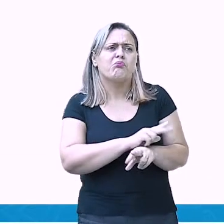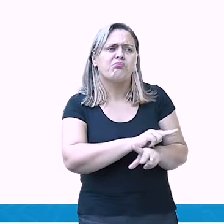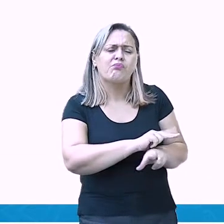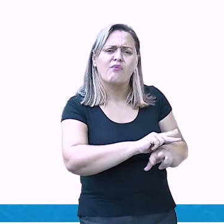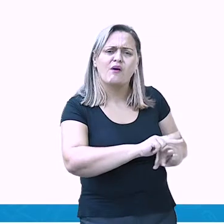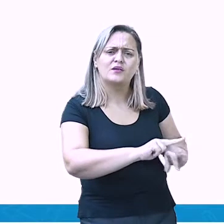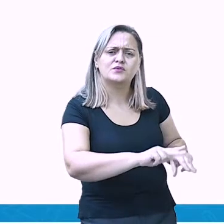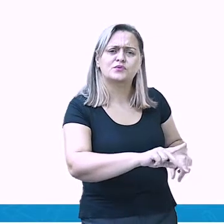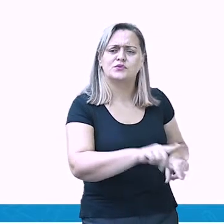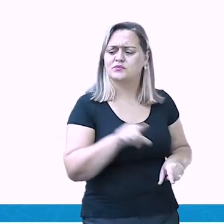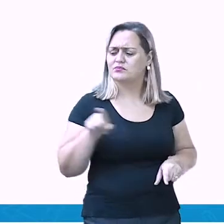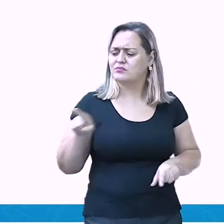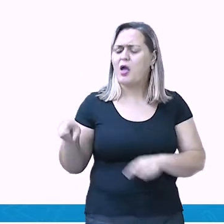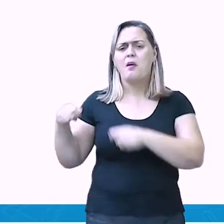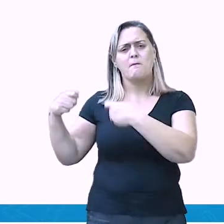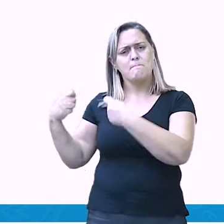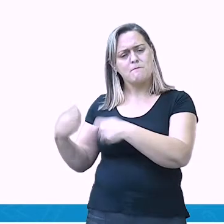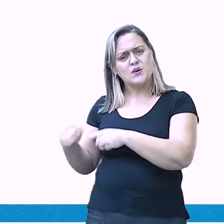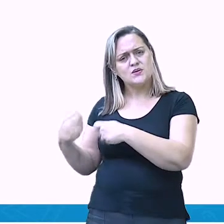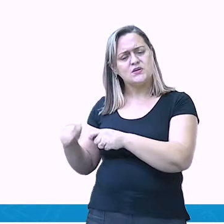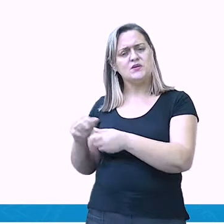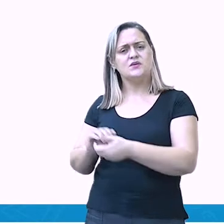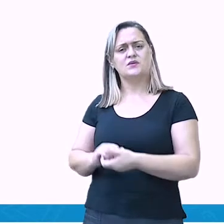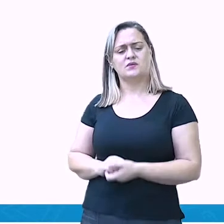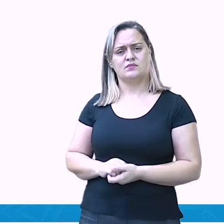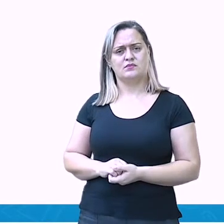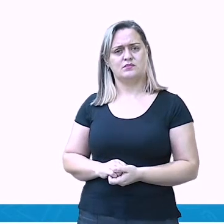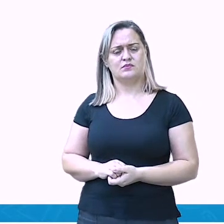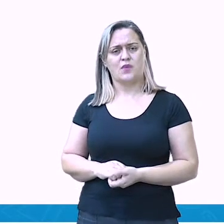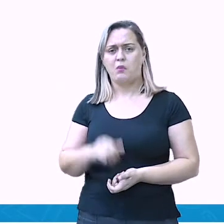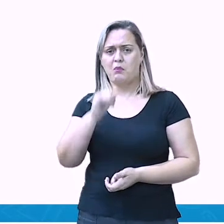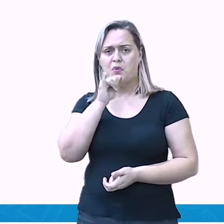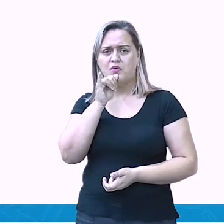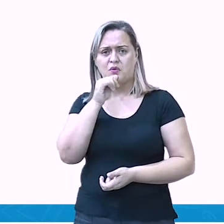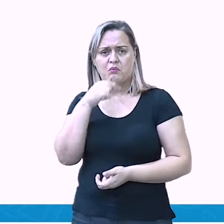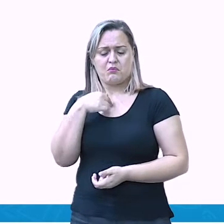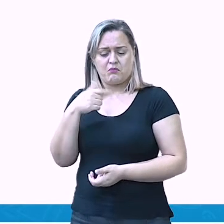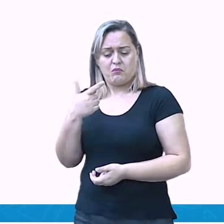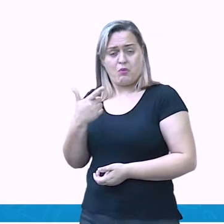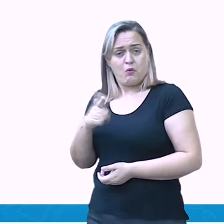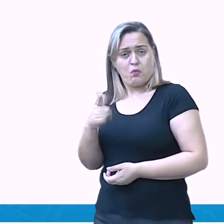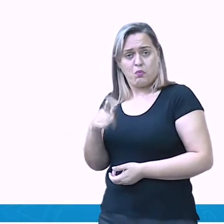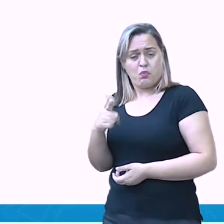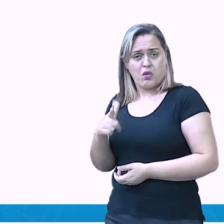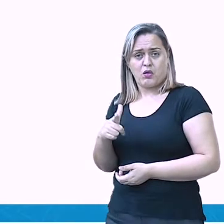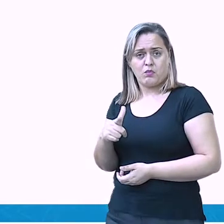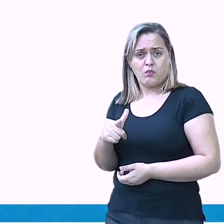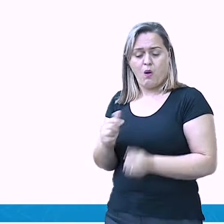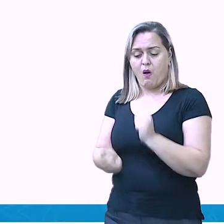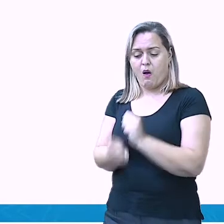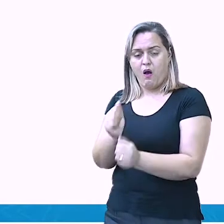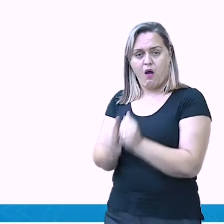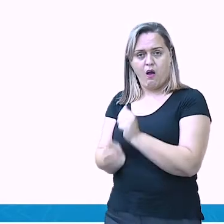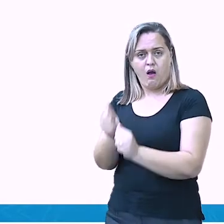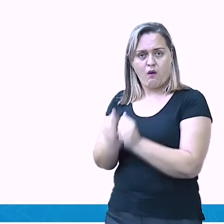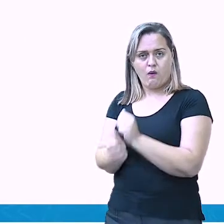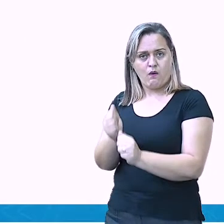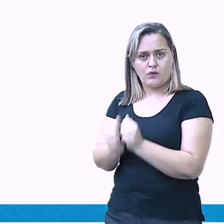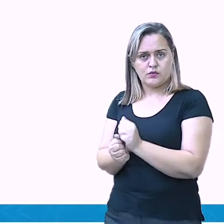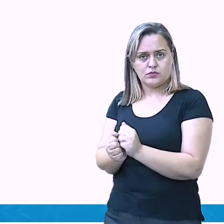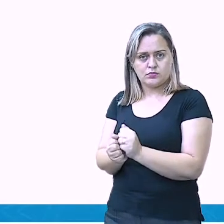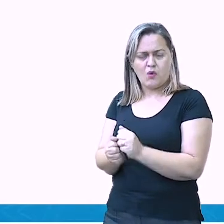cultiva. Eu cultivo morango, eu não tenho arroz, plantio de arroz, eu vou aonde comprar?